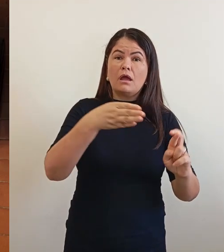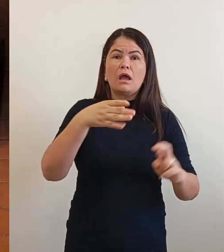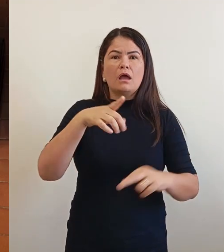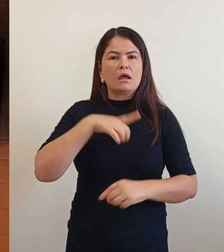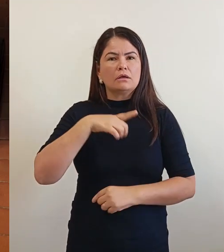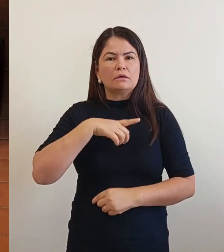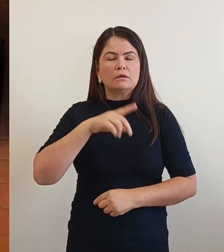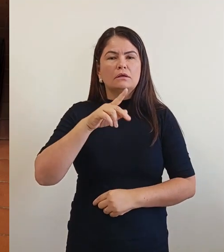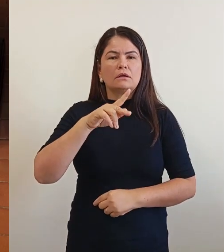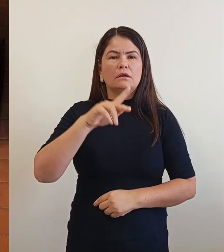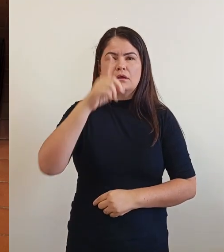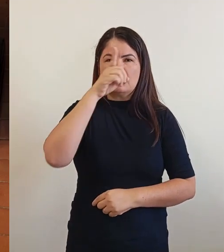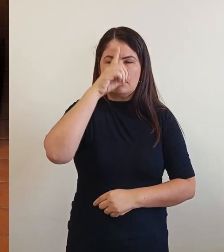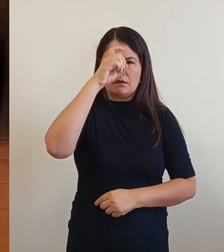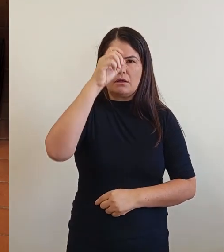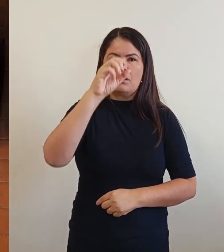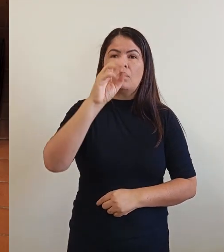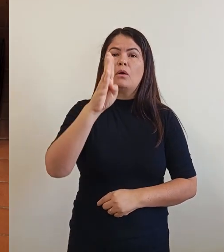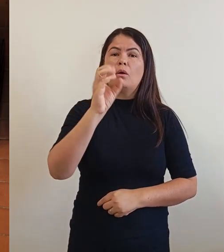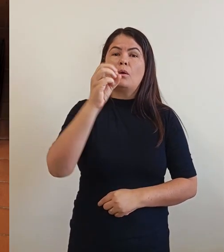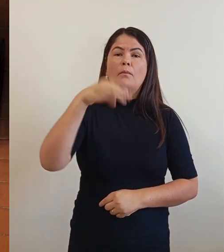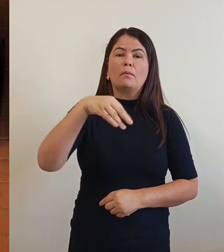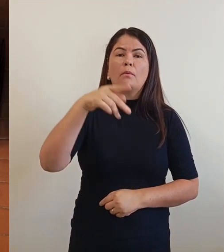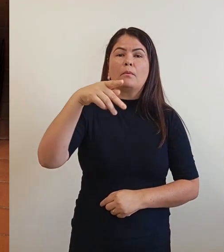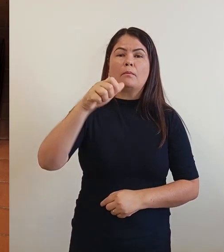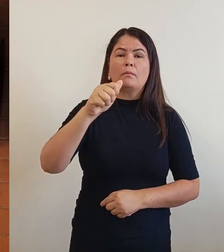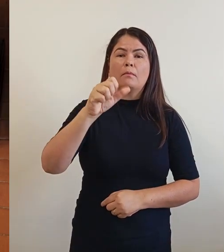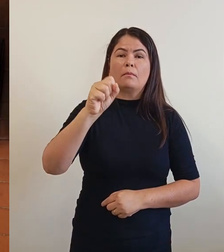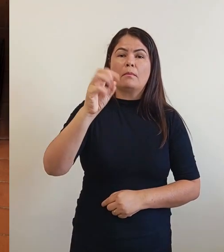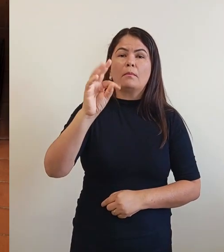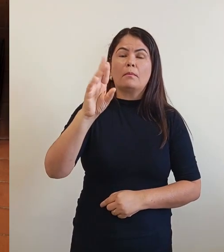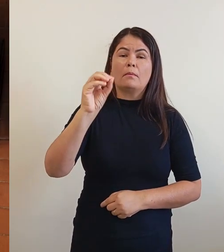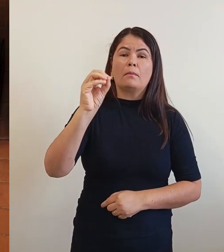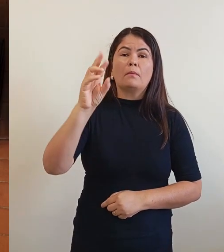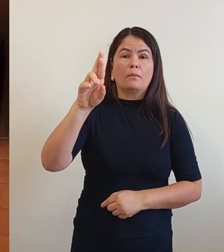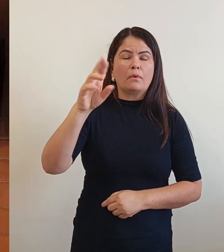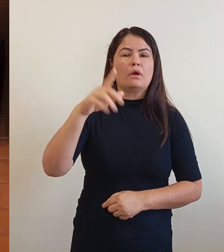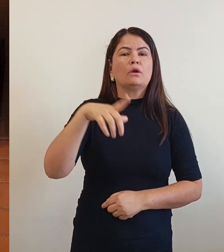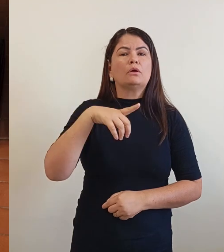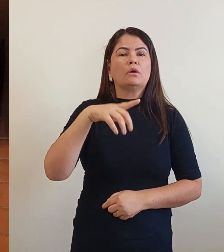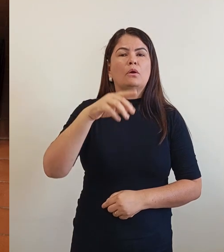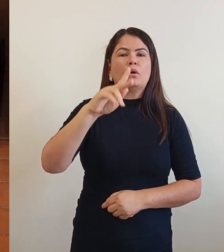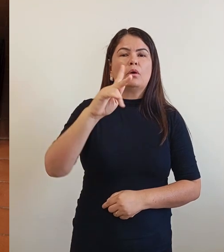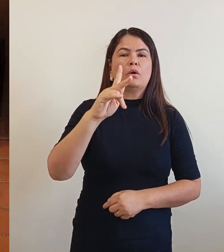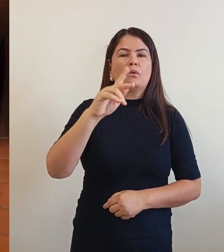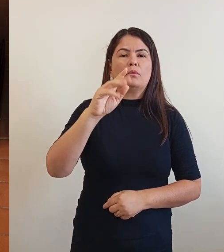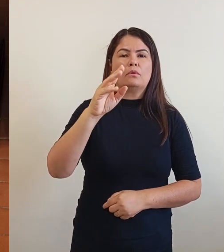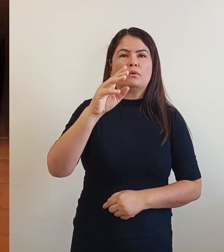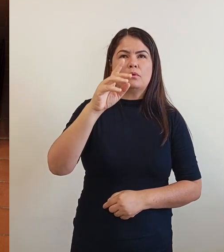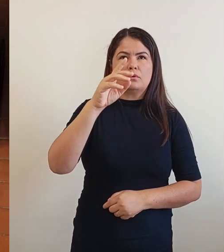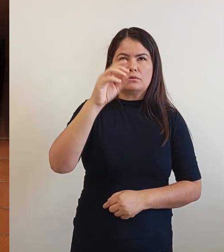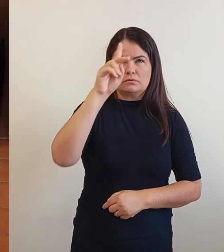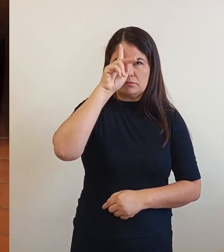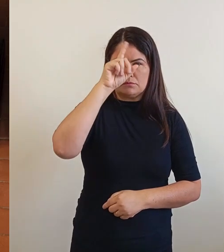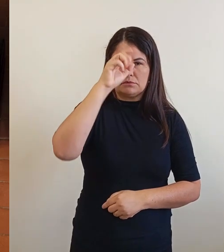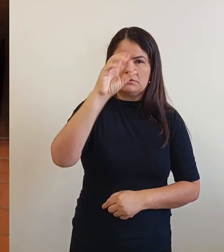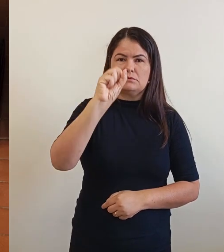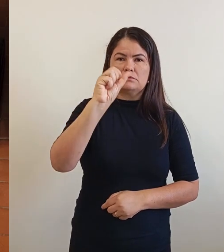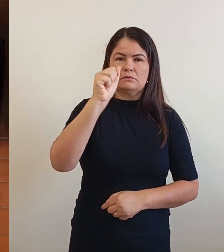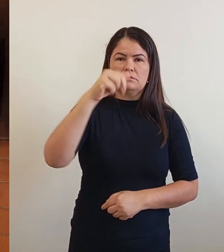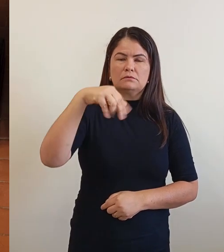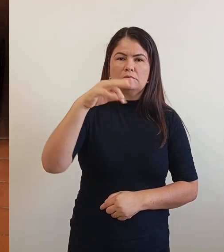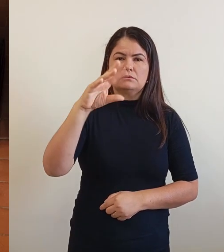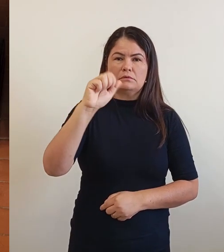Nós tínhamos o Hospital Santa Rita. Nós tínhamos o Hospital Brasil Caiado também, que se encontra fechado. E hoje